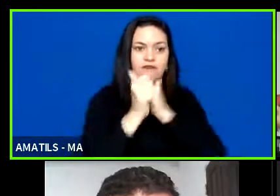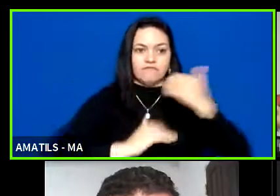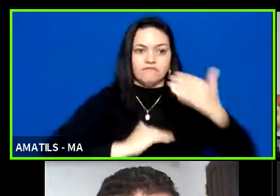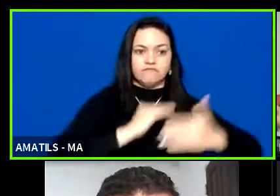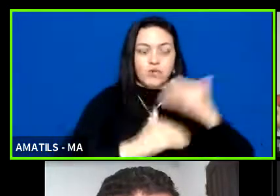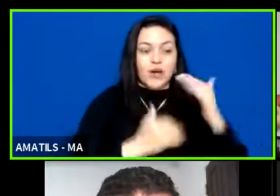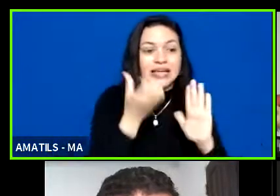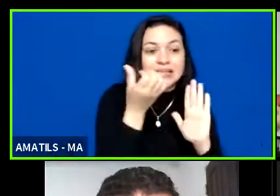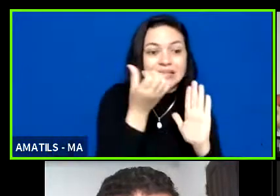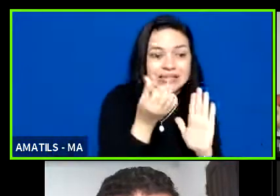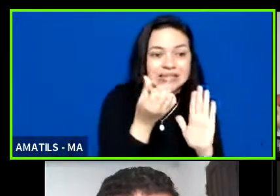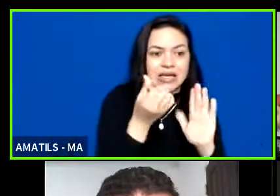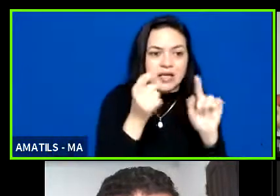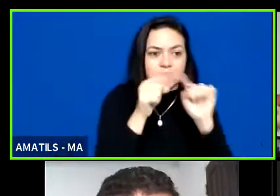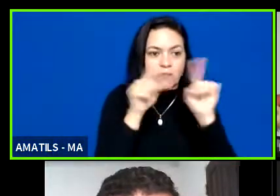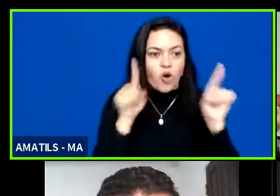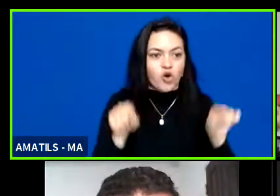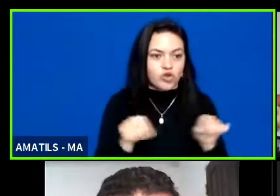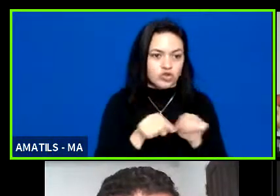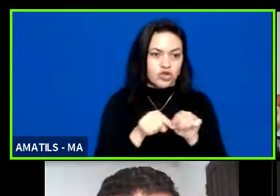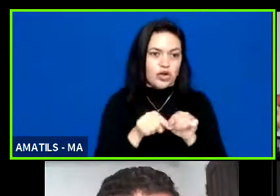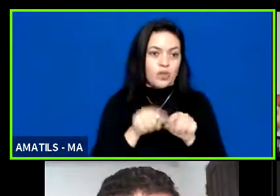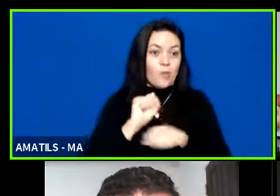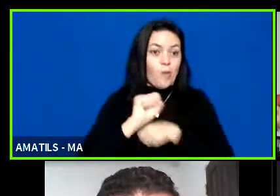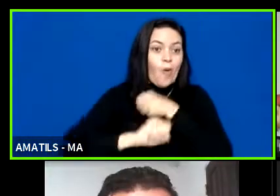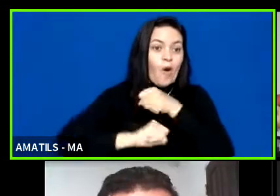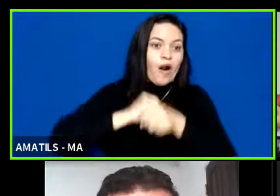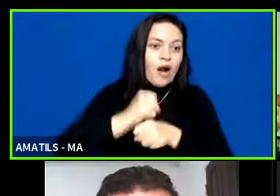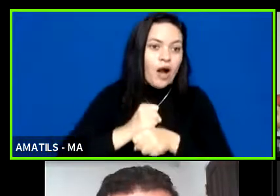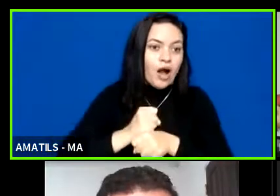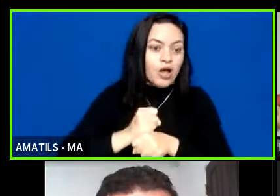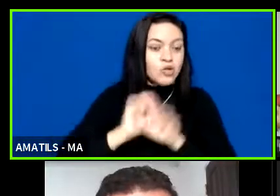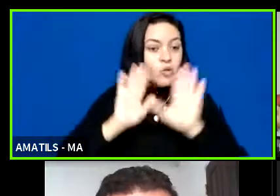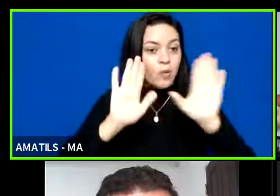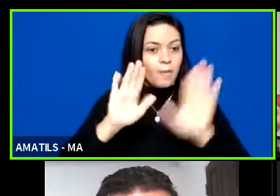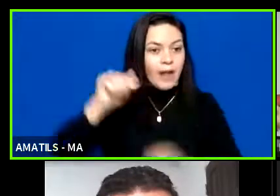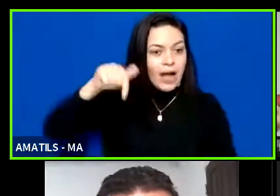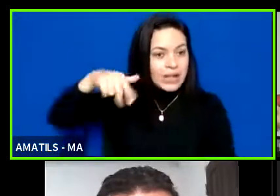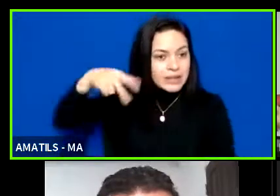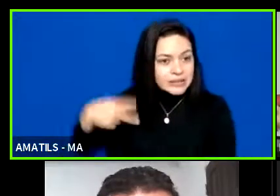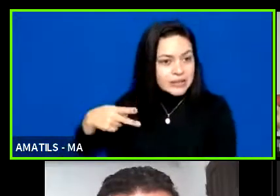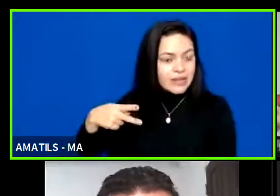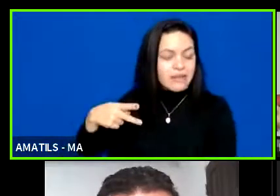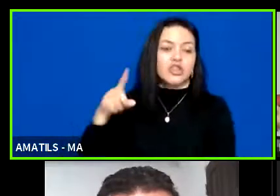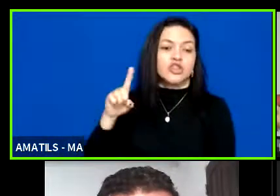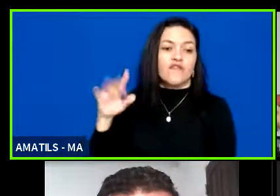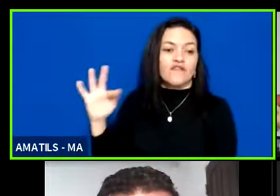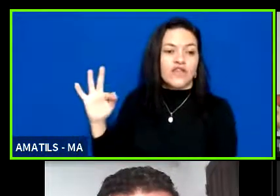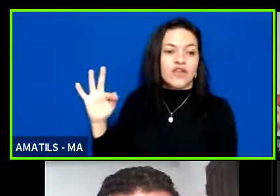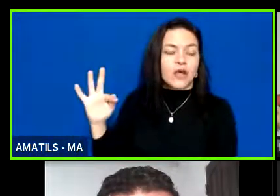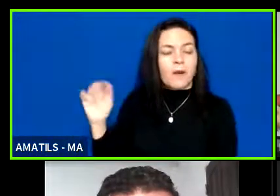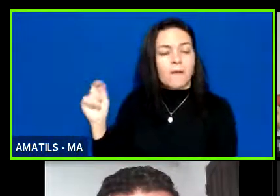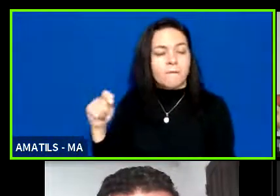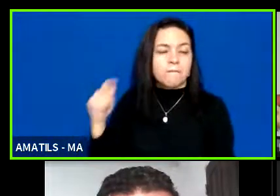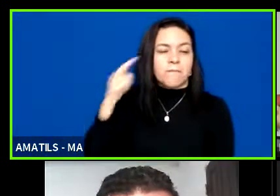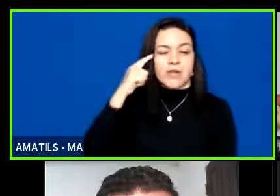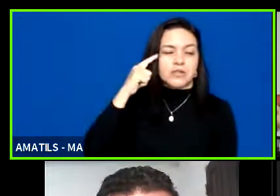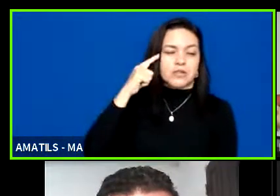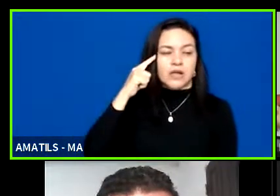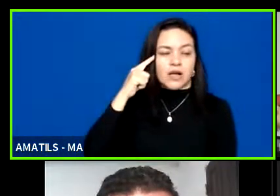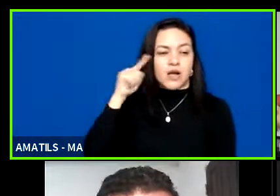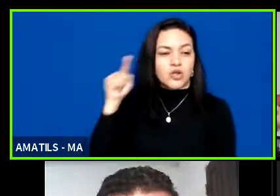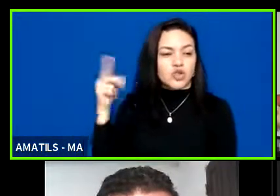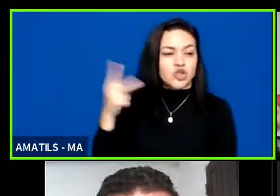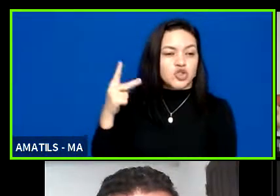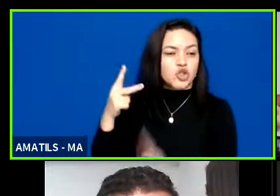projetos por ano mas aqui a nível de Distrito Federal observando essa segunda possibilidade ou seja esses recursos que já estão lá